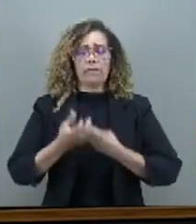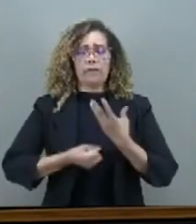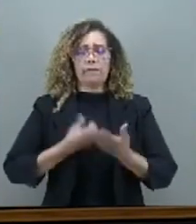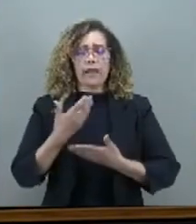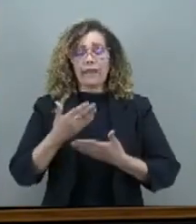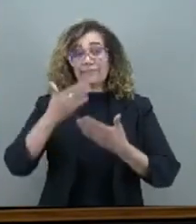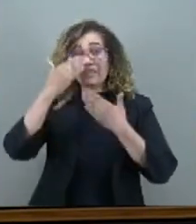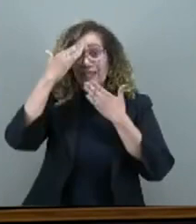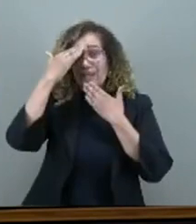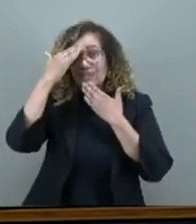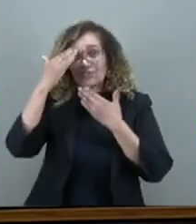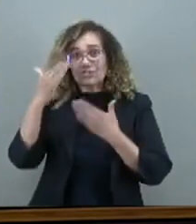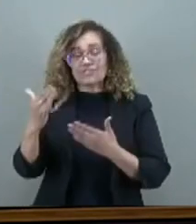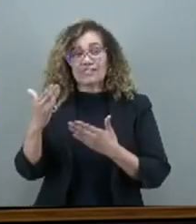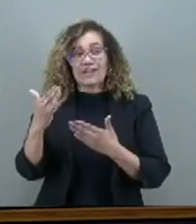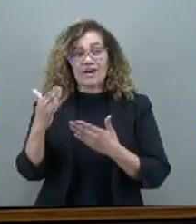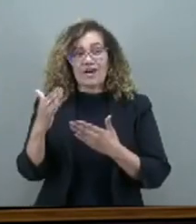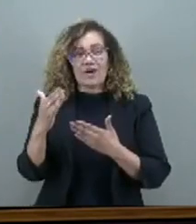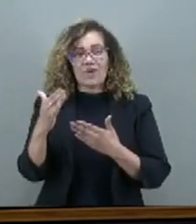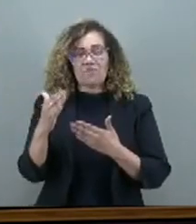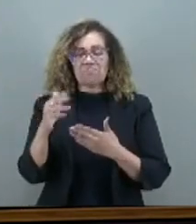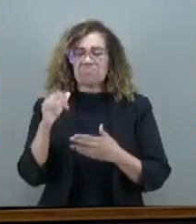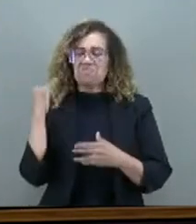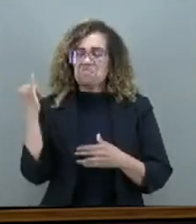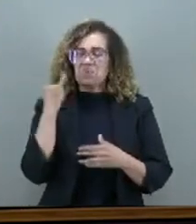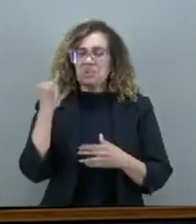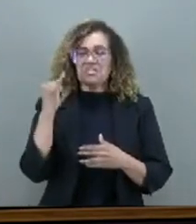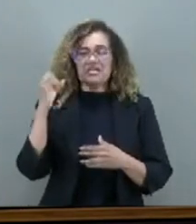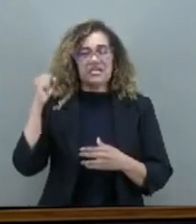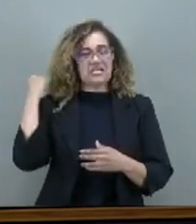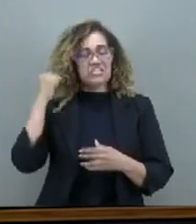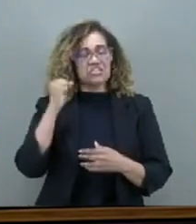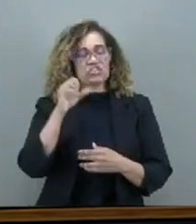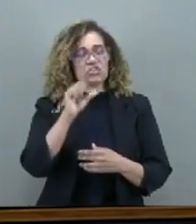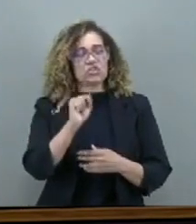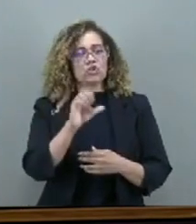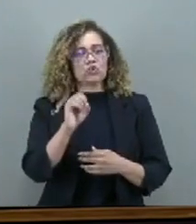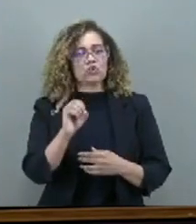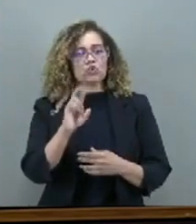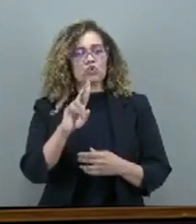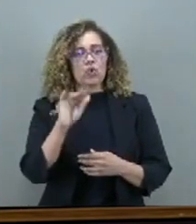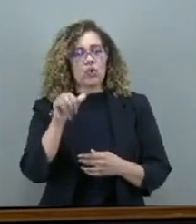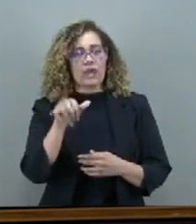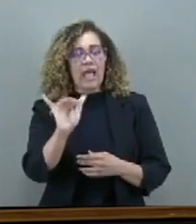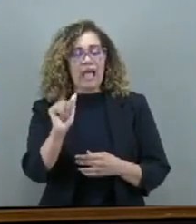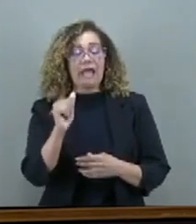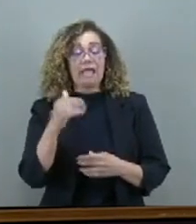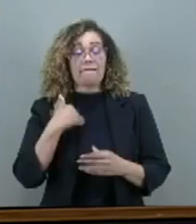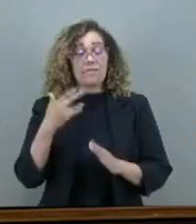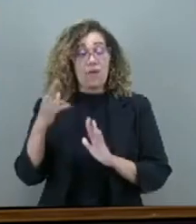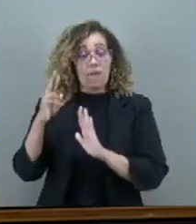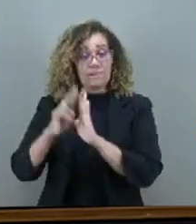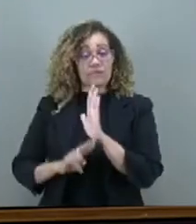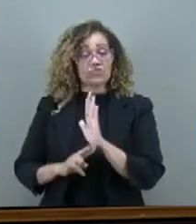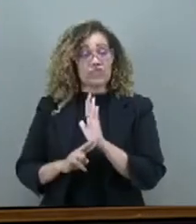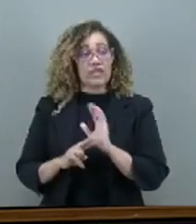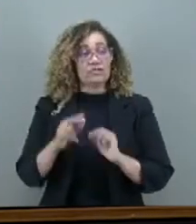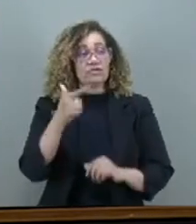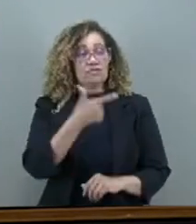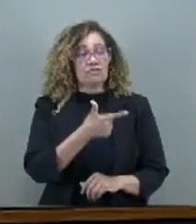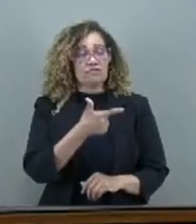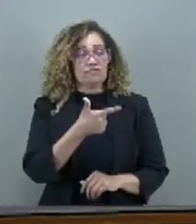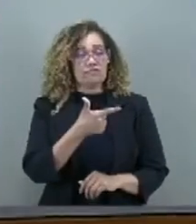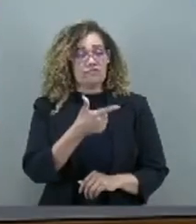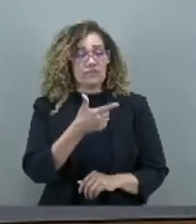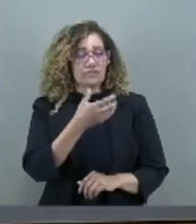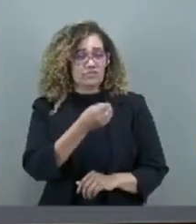gratidão à exímia senadora Soraya Tronic, como relatoria deste meu projeto de lei número 2064